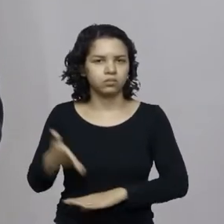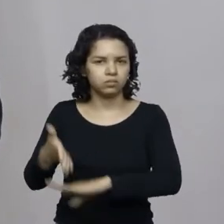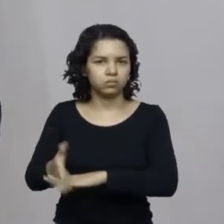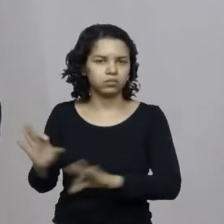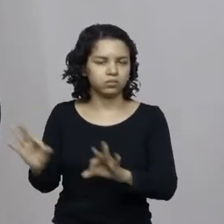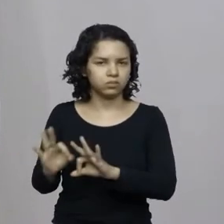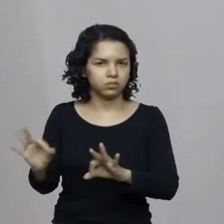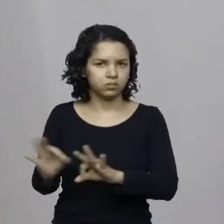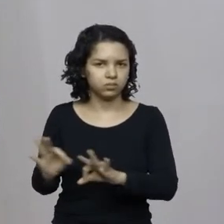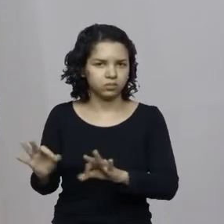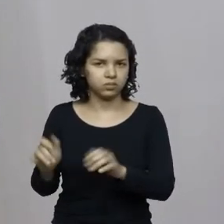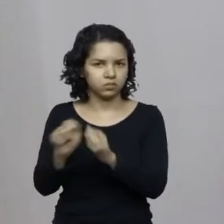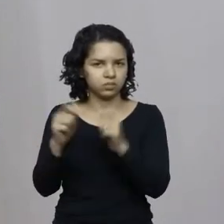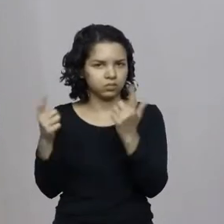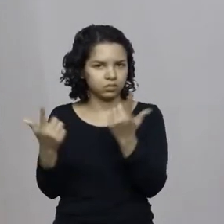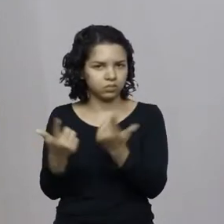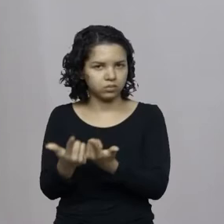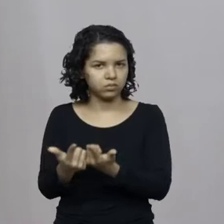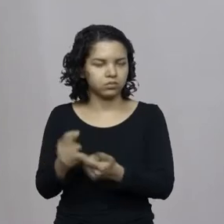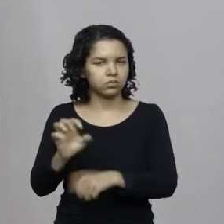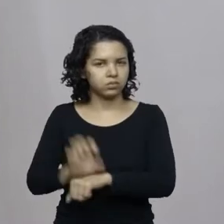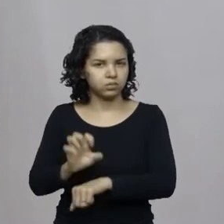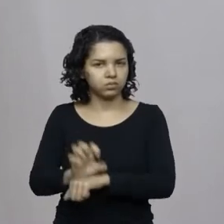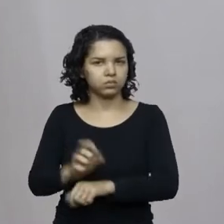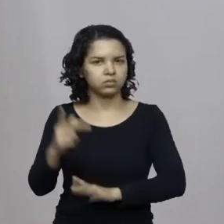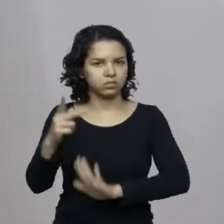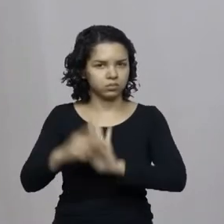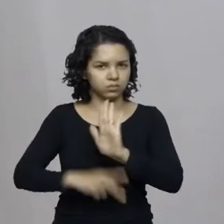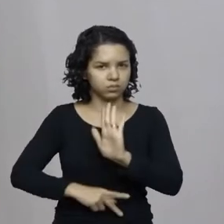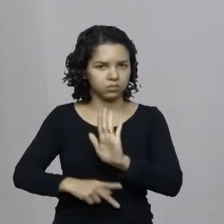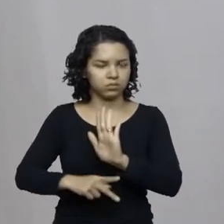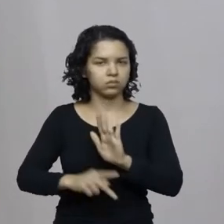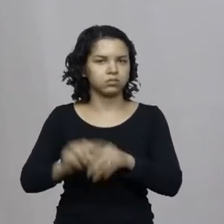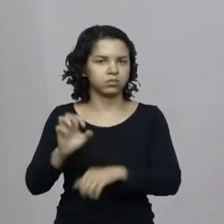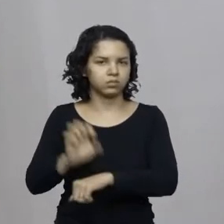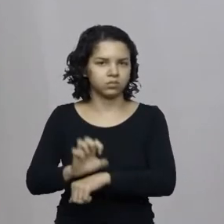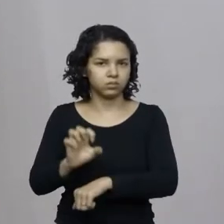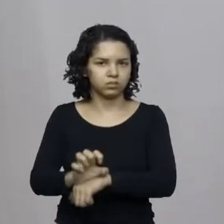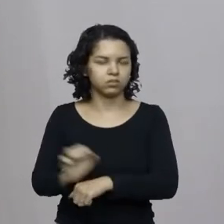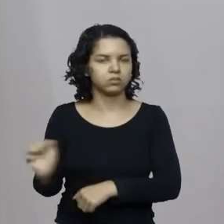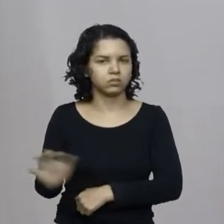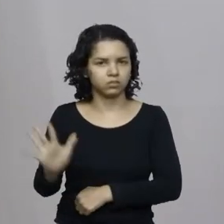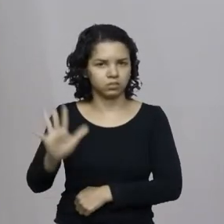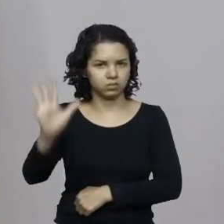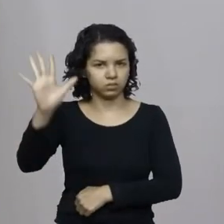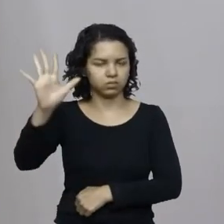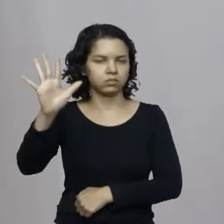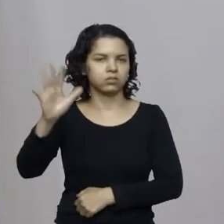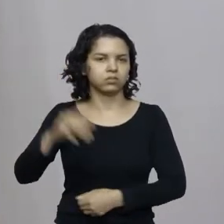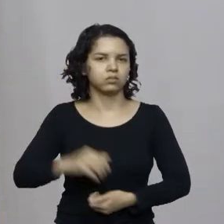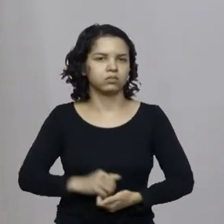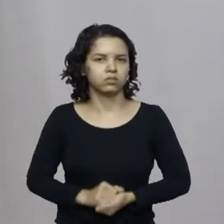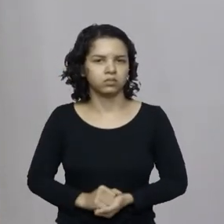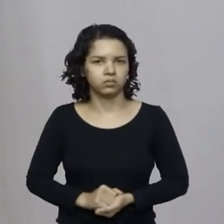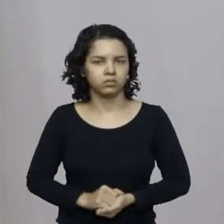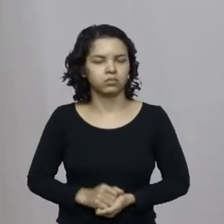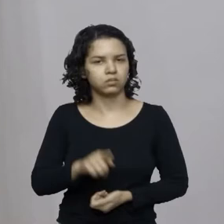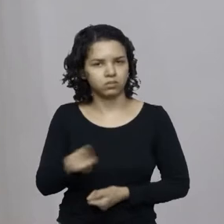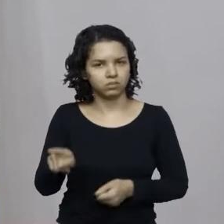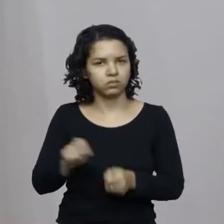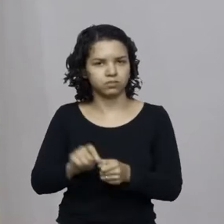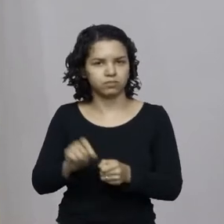respectivas assembleias de seu estado projetos que tornassem estado cada vez mais caro. Foram isso que fizeram.